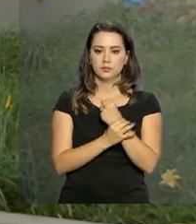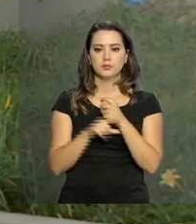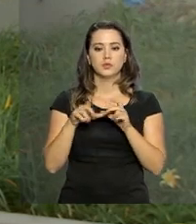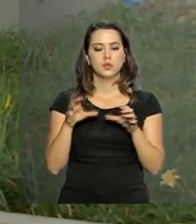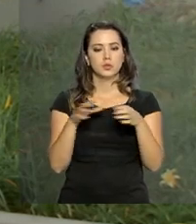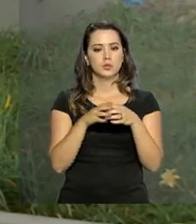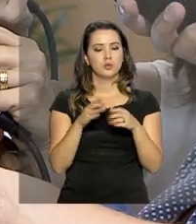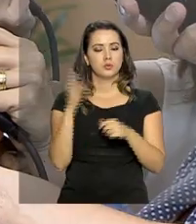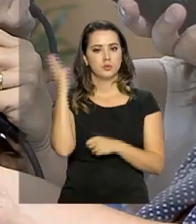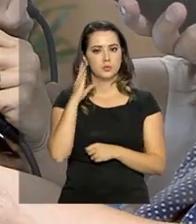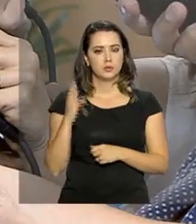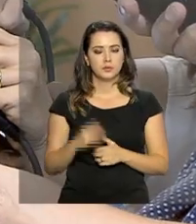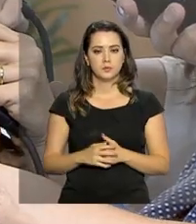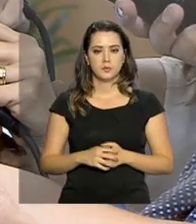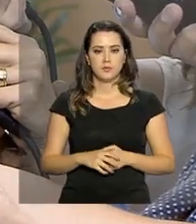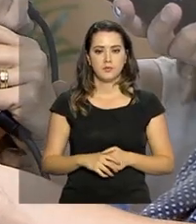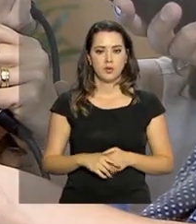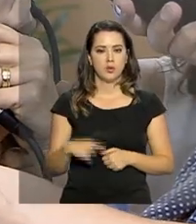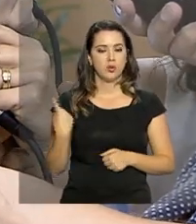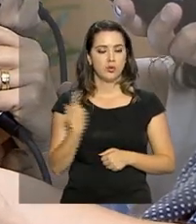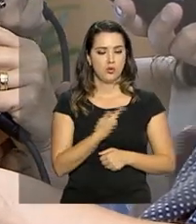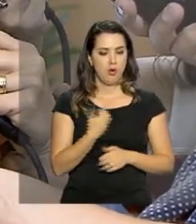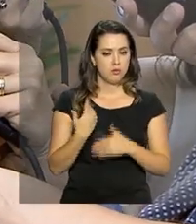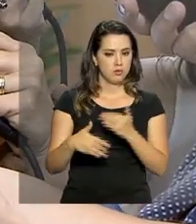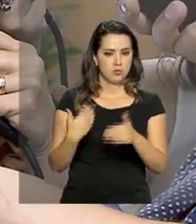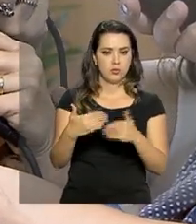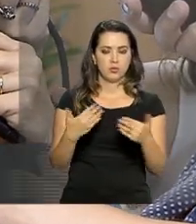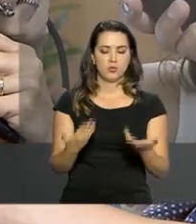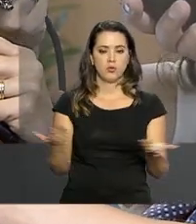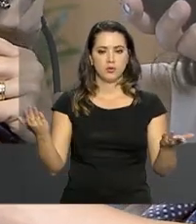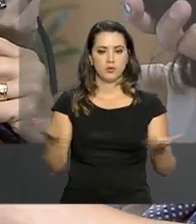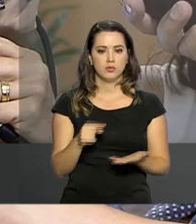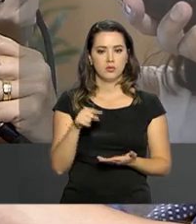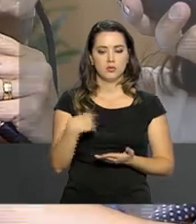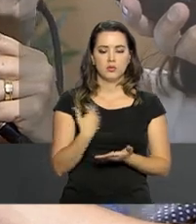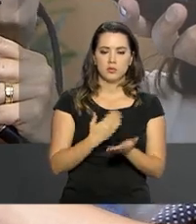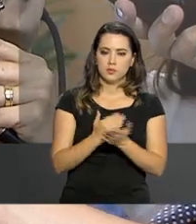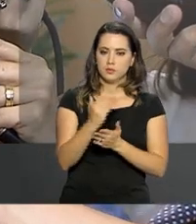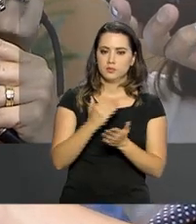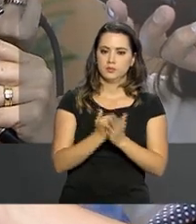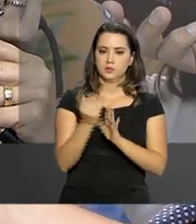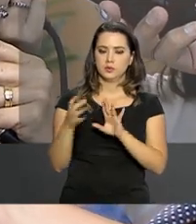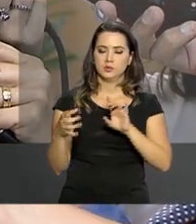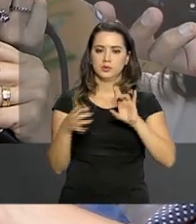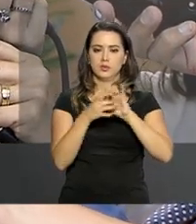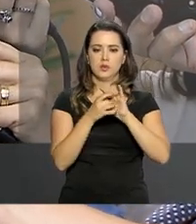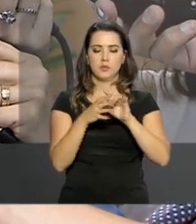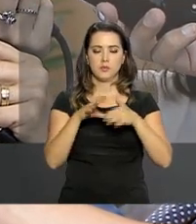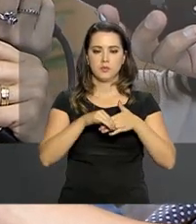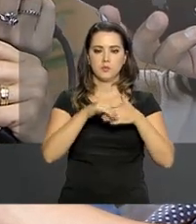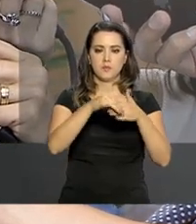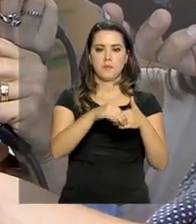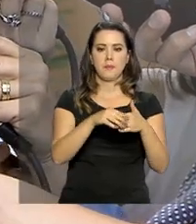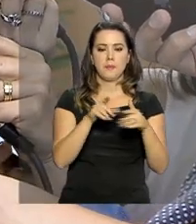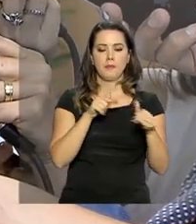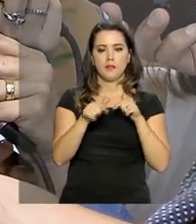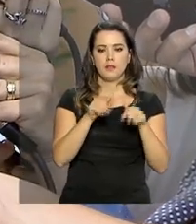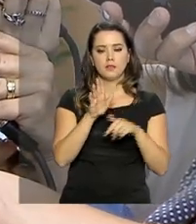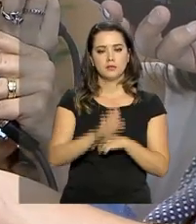entre os brasileiros. Nós não vamos parar por aqui e nós vamos continuar integrando, coordenando e atuando